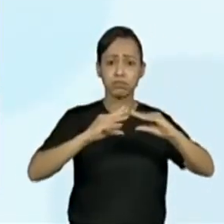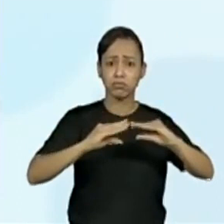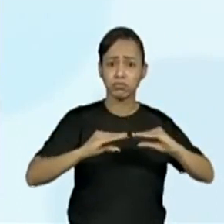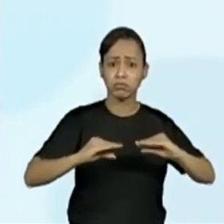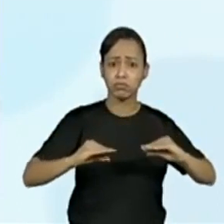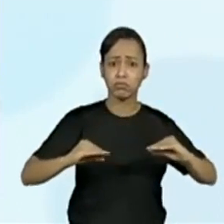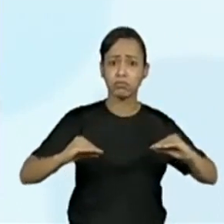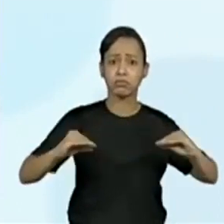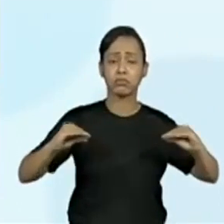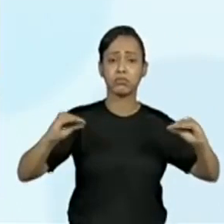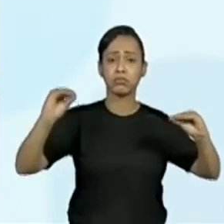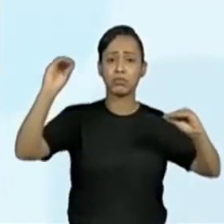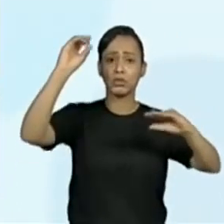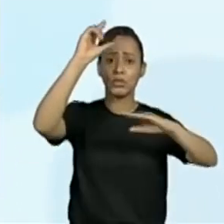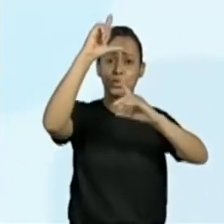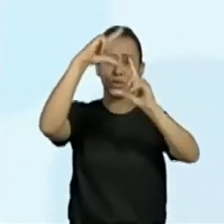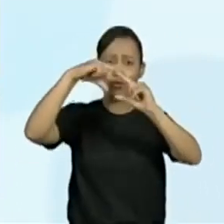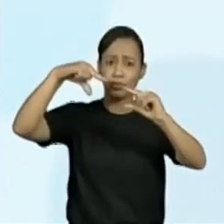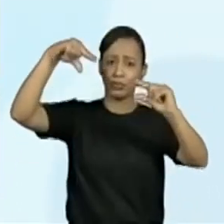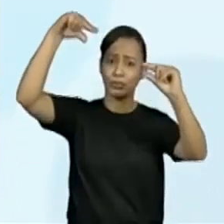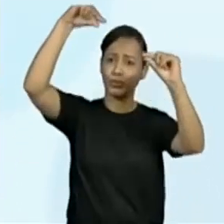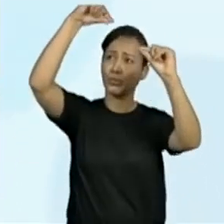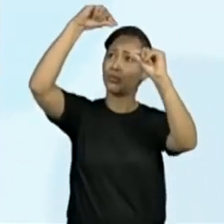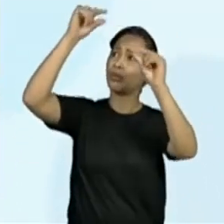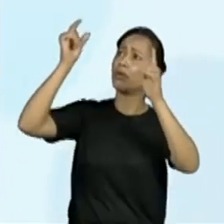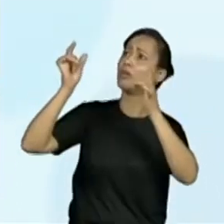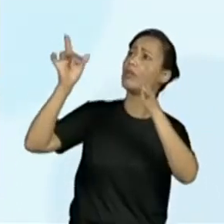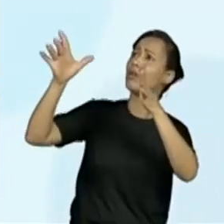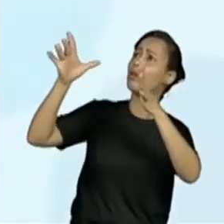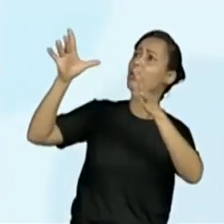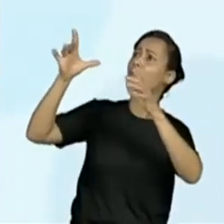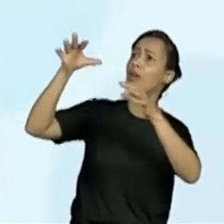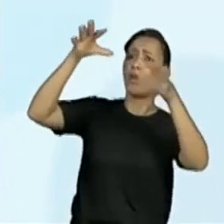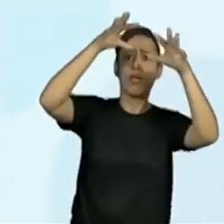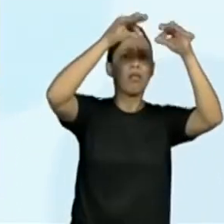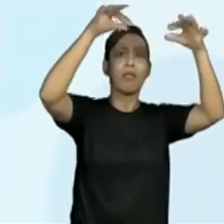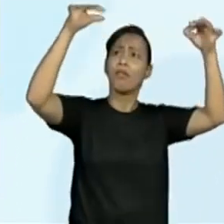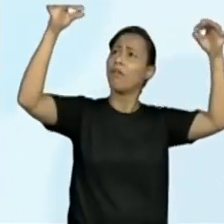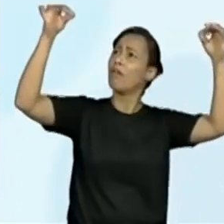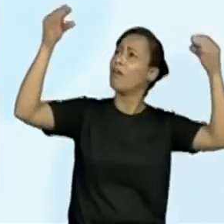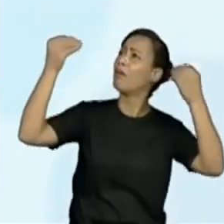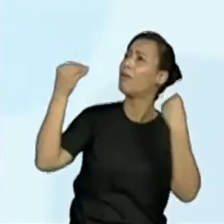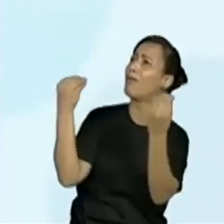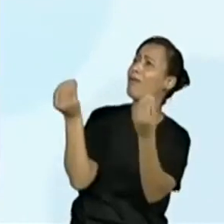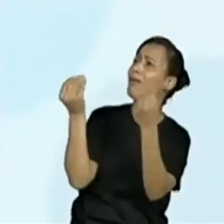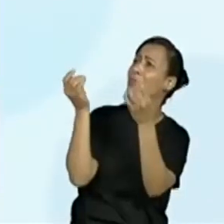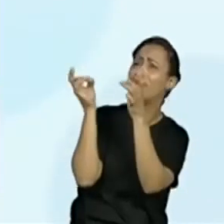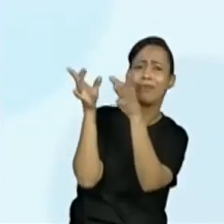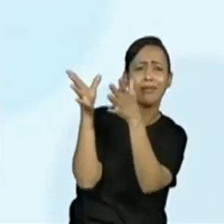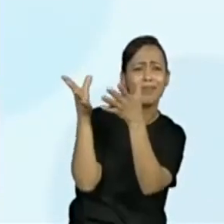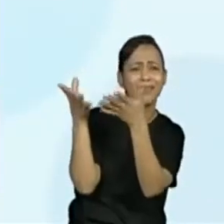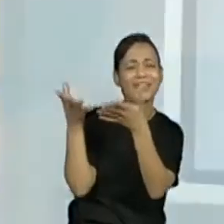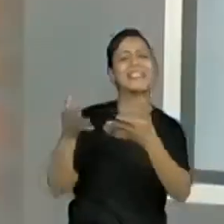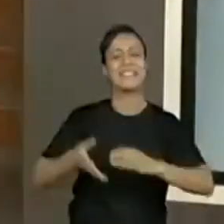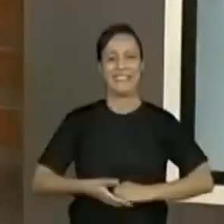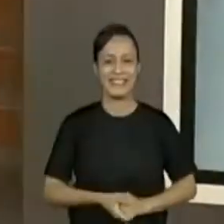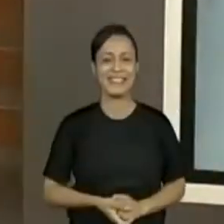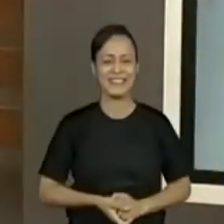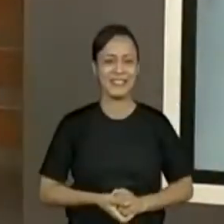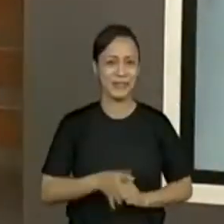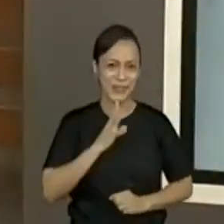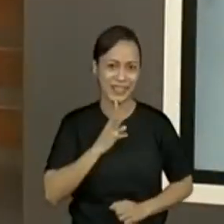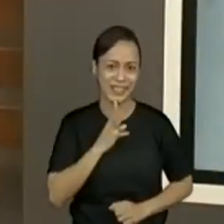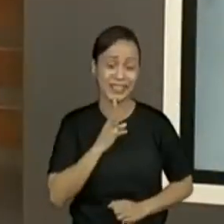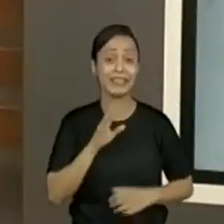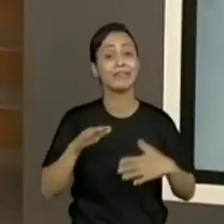do quintal. Esqueceu a lua cheia, pendurada no varal. Ah, essa eu posso falar. Essa vocês conhecem, crianças. Porque